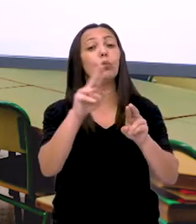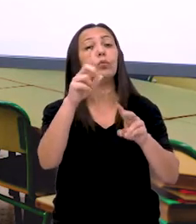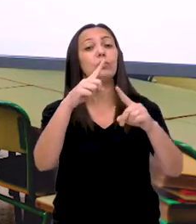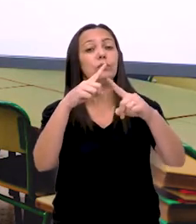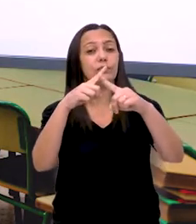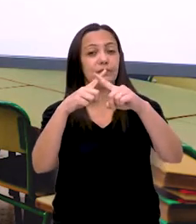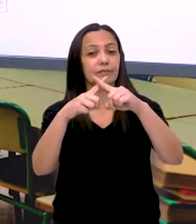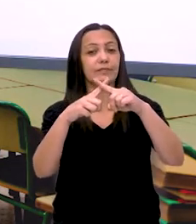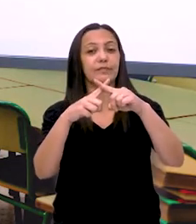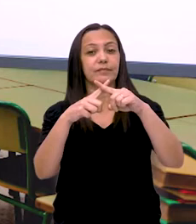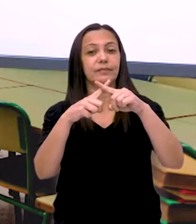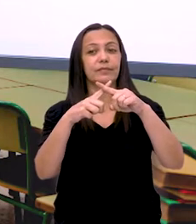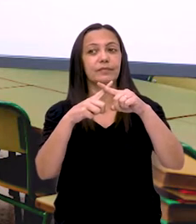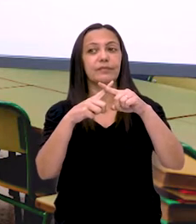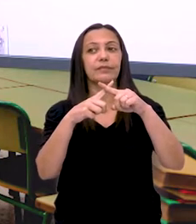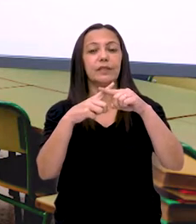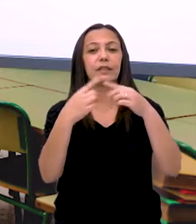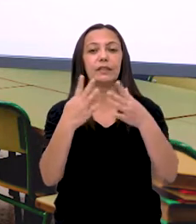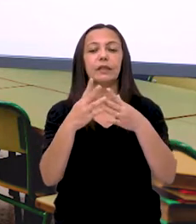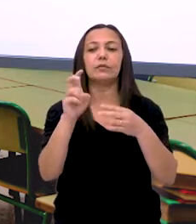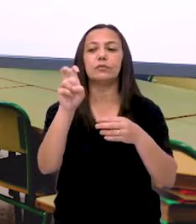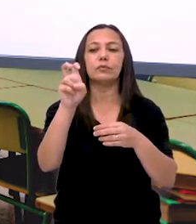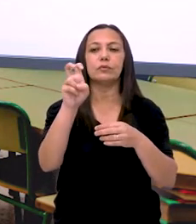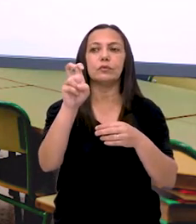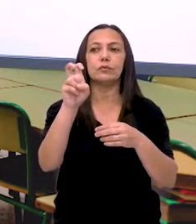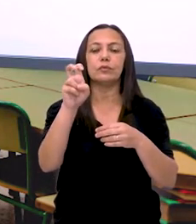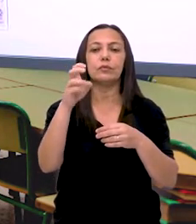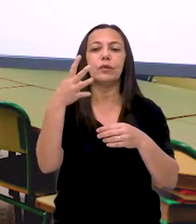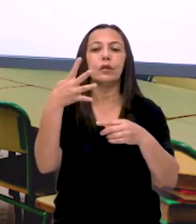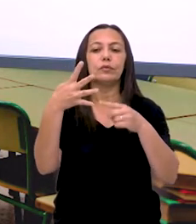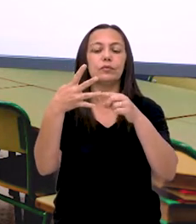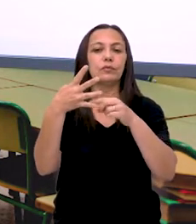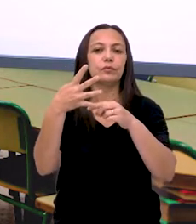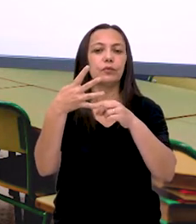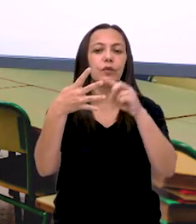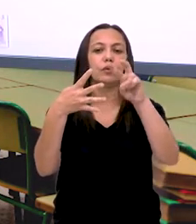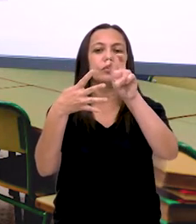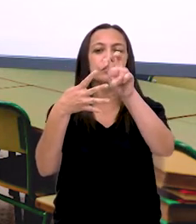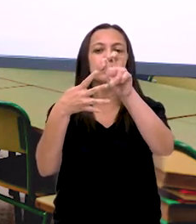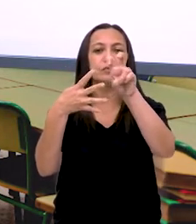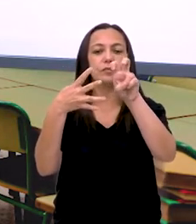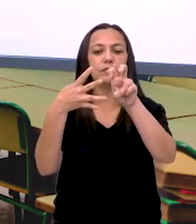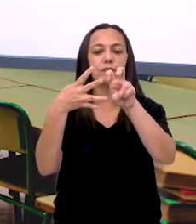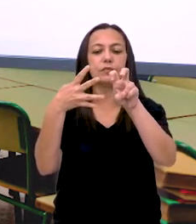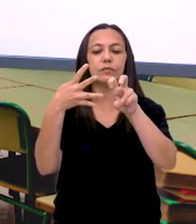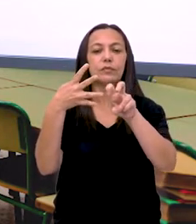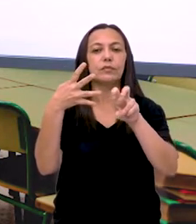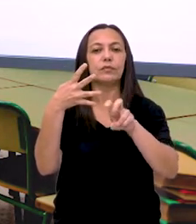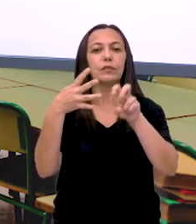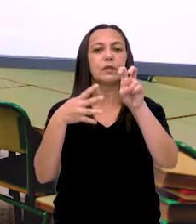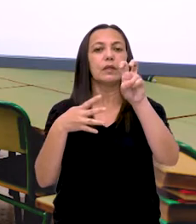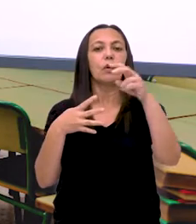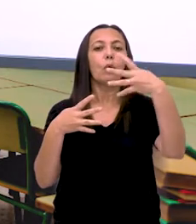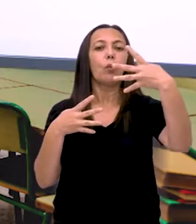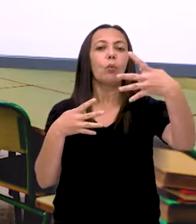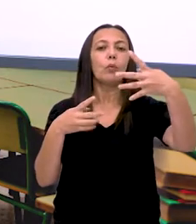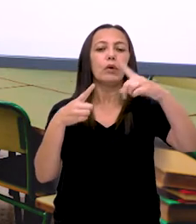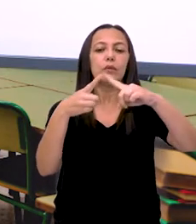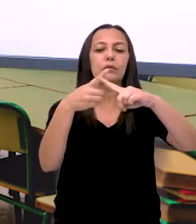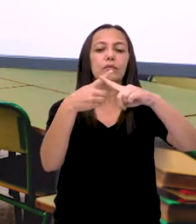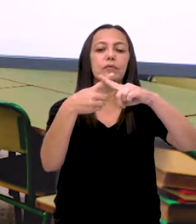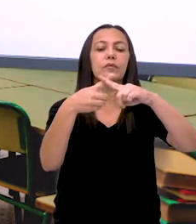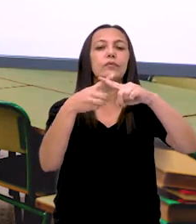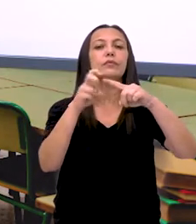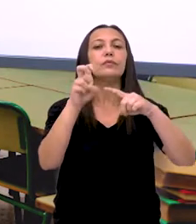multiplicação. Olha ali, 4 notinhas de 5 reais. 4 vezes o 5.